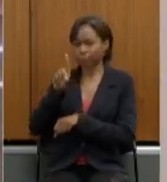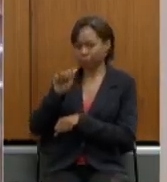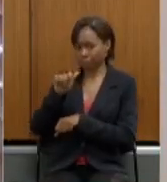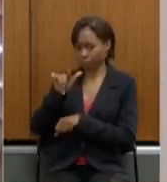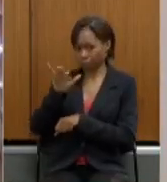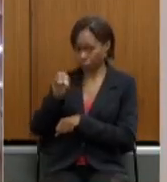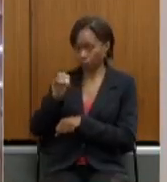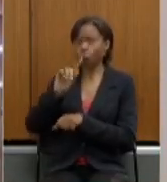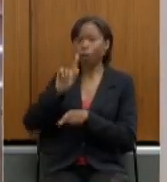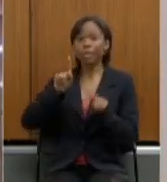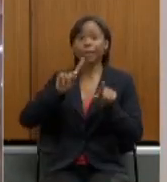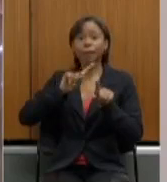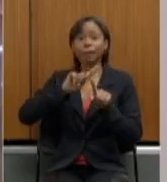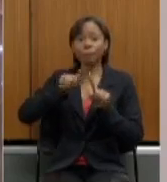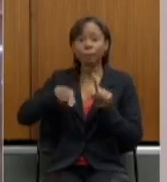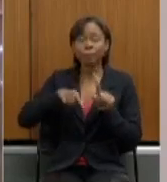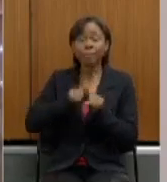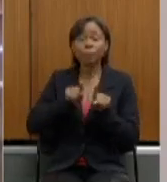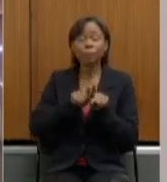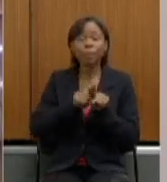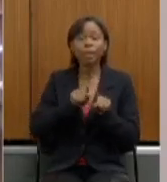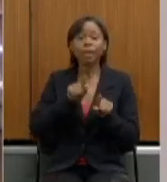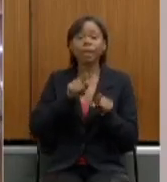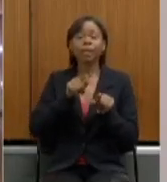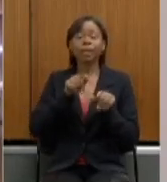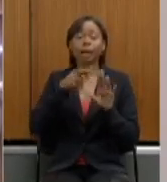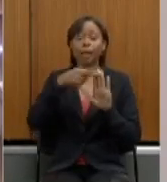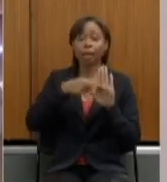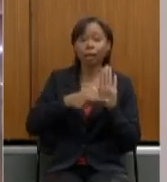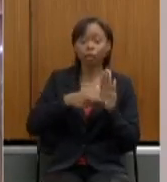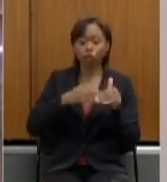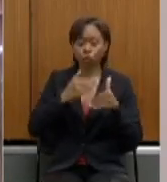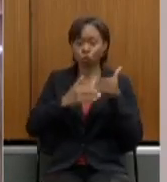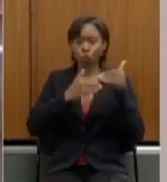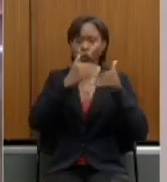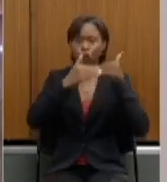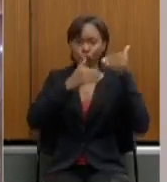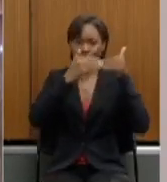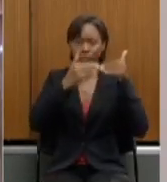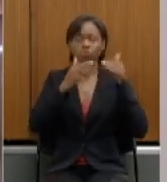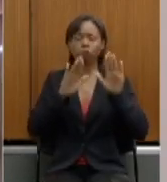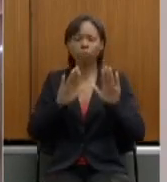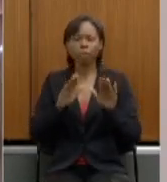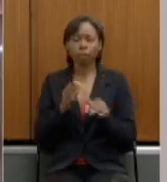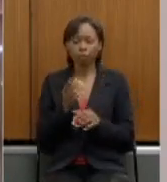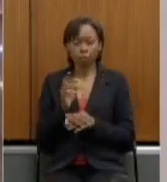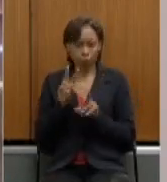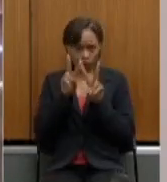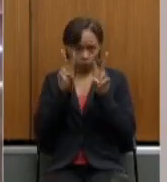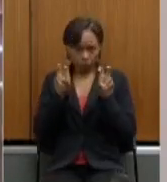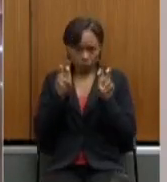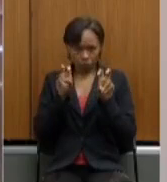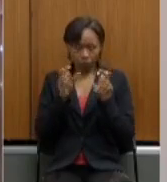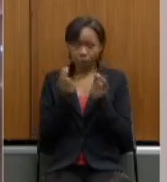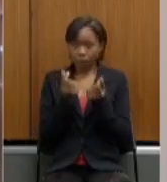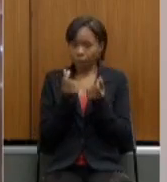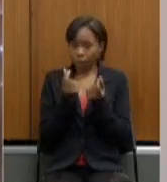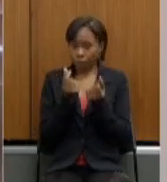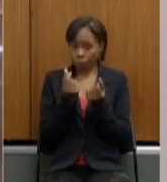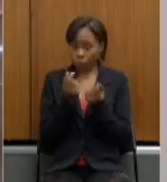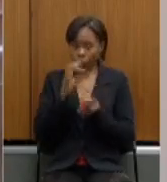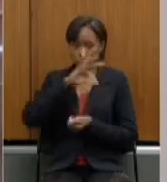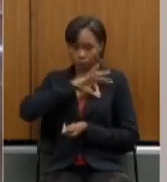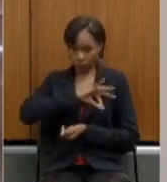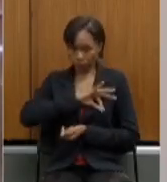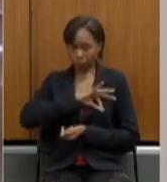progressão em relação ao valor das remunerações a União